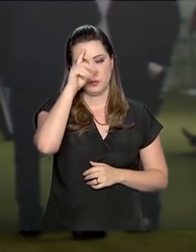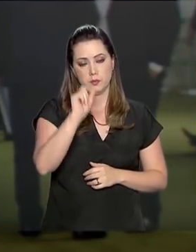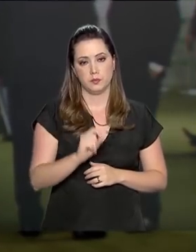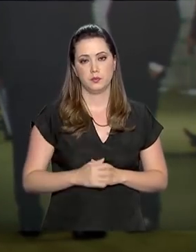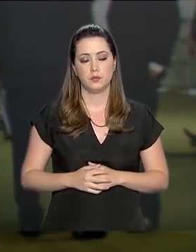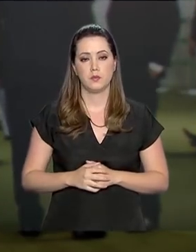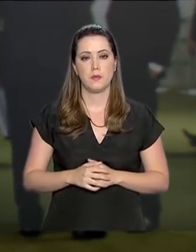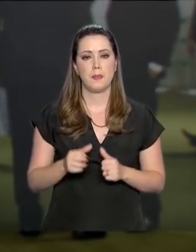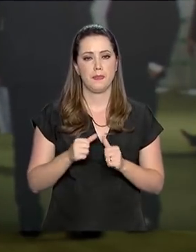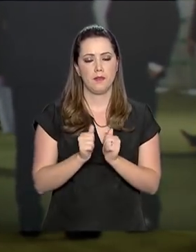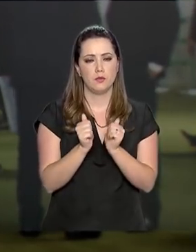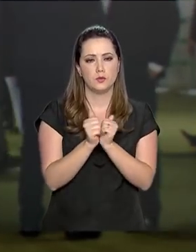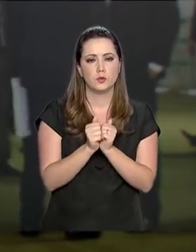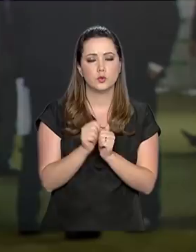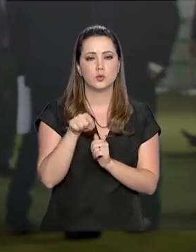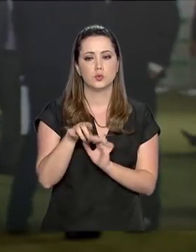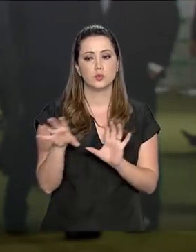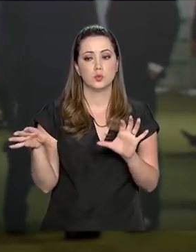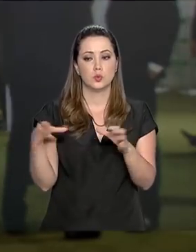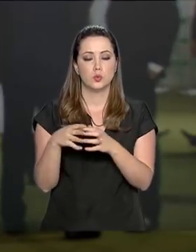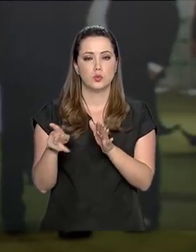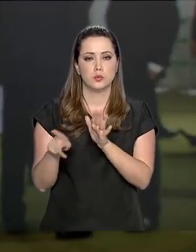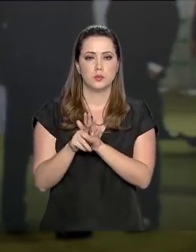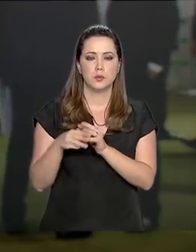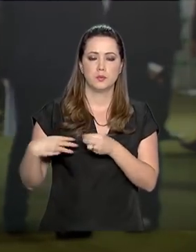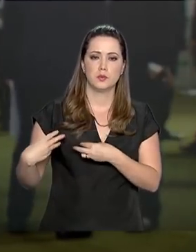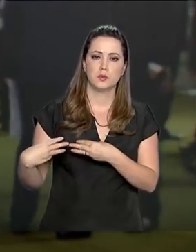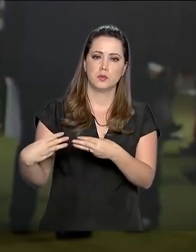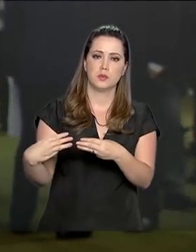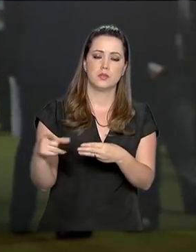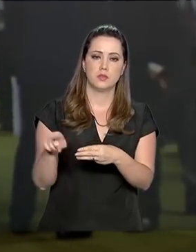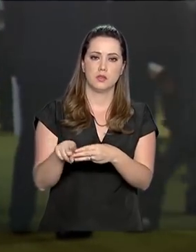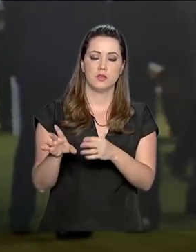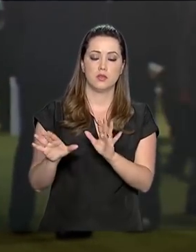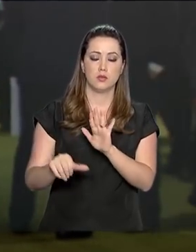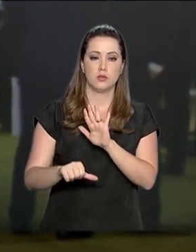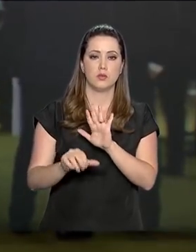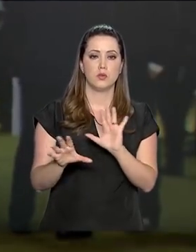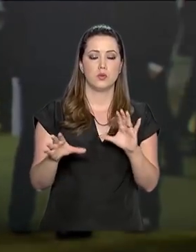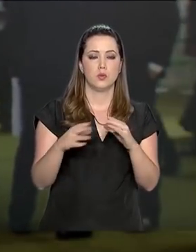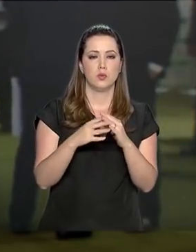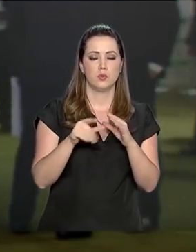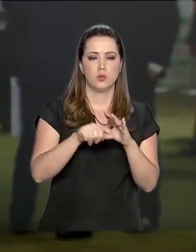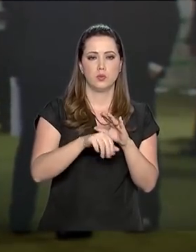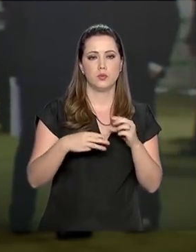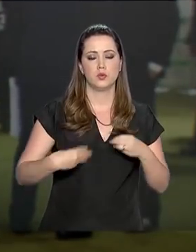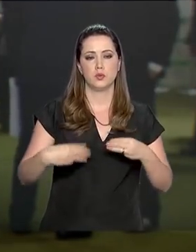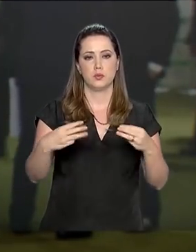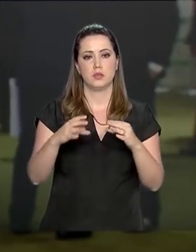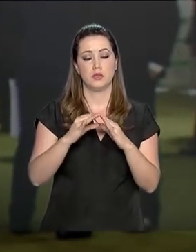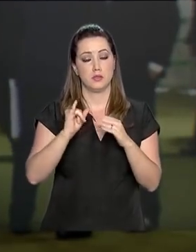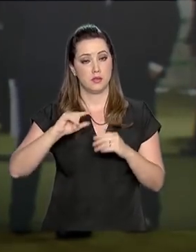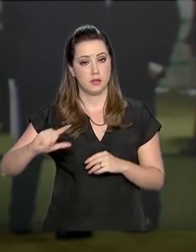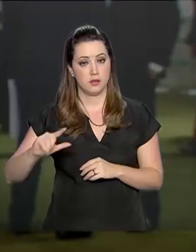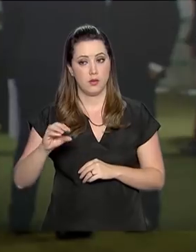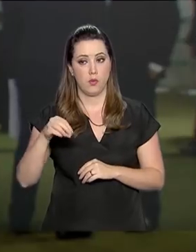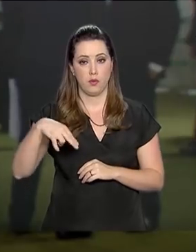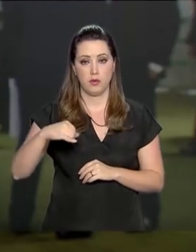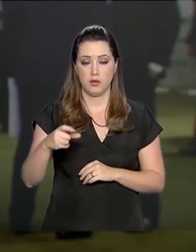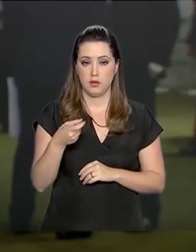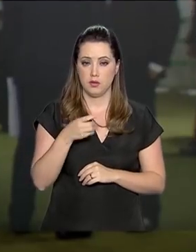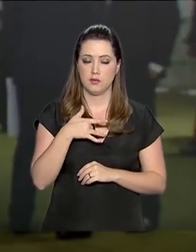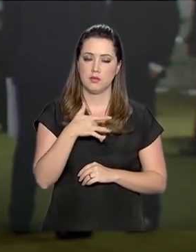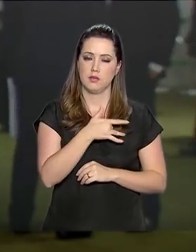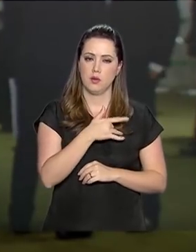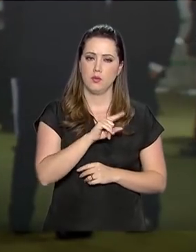Rodrigo Maia. Ele estava acompanhado de uma comitiva ministerial. Estavam com eles o ministro da Casa Civil, Onyx Lorenzoni, o ministro da